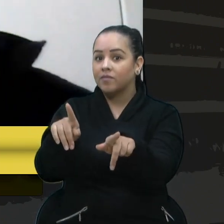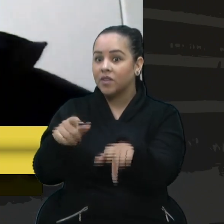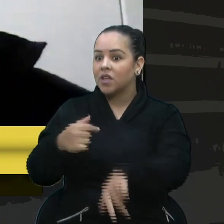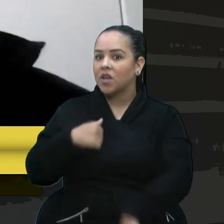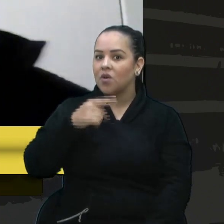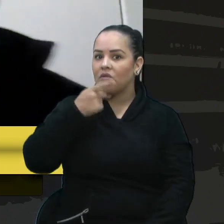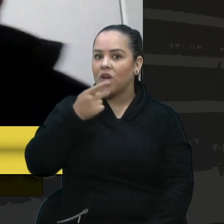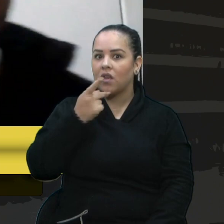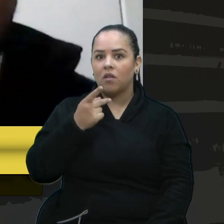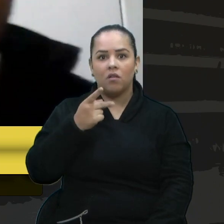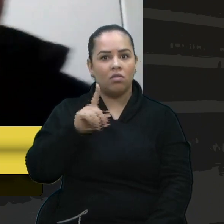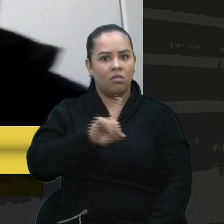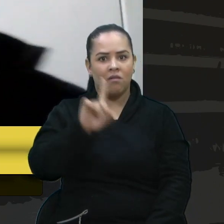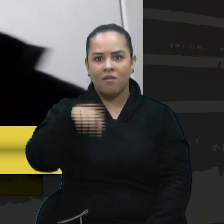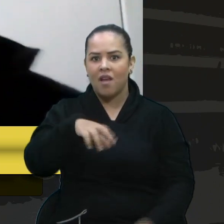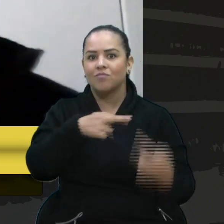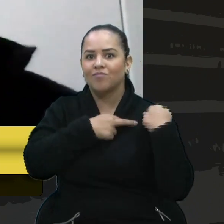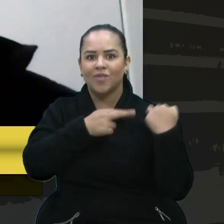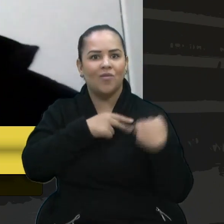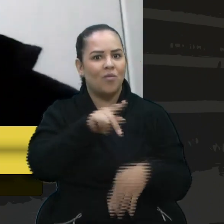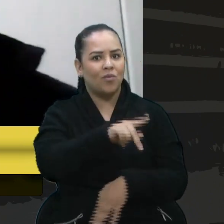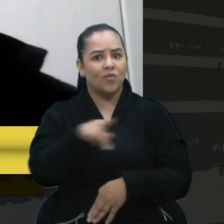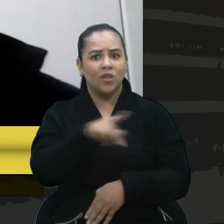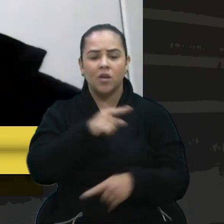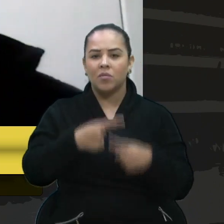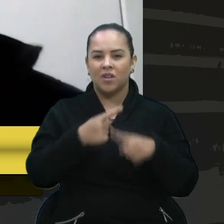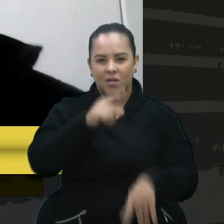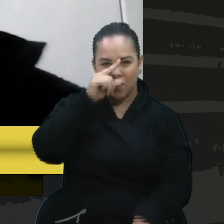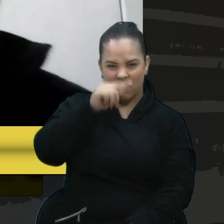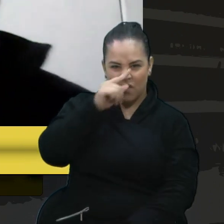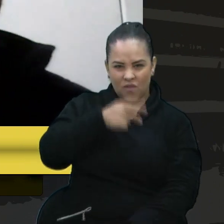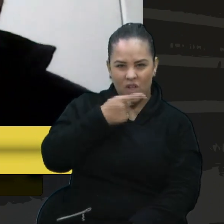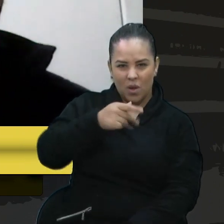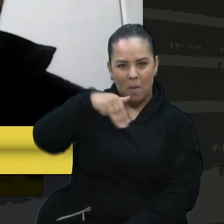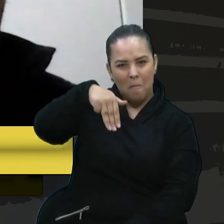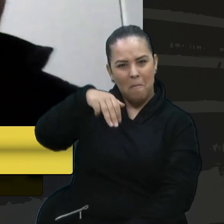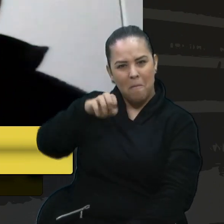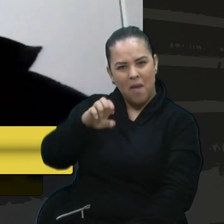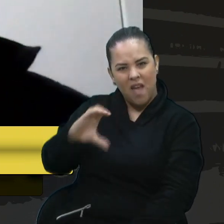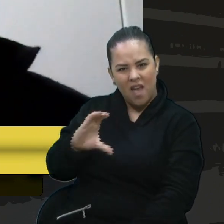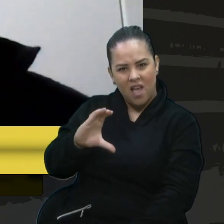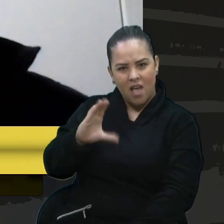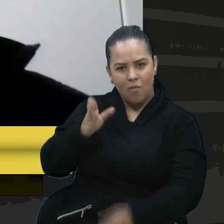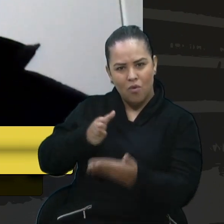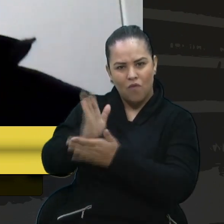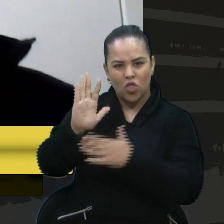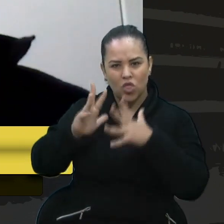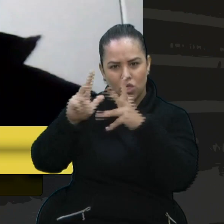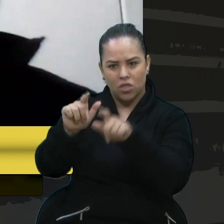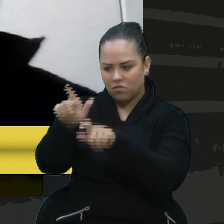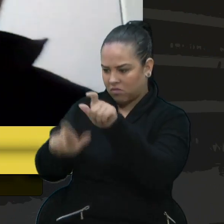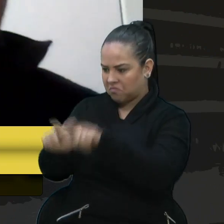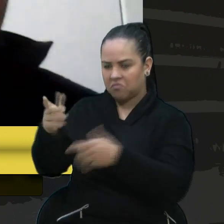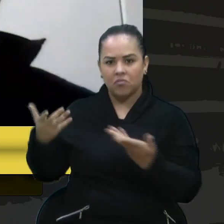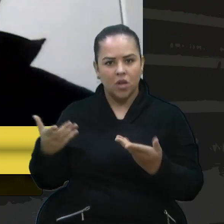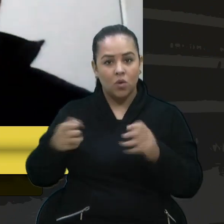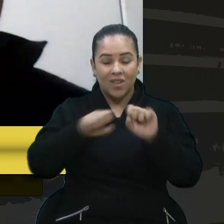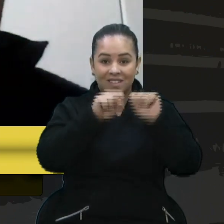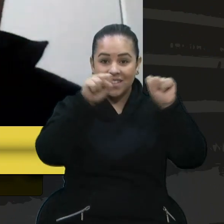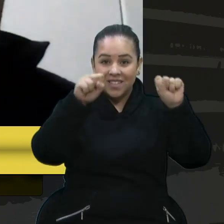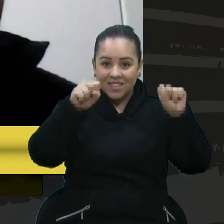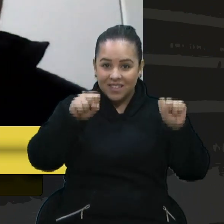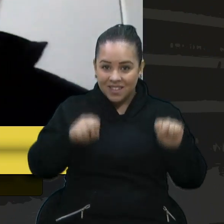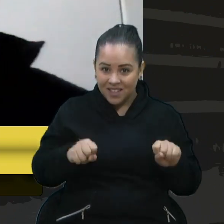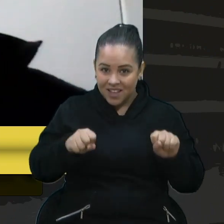não são responsáveis. Por fim, o vereador Fantinel falou que o MEC aprovou todas as pessoas. O sistema educacional